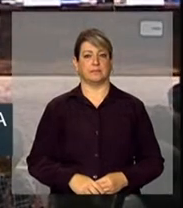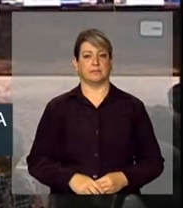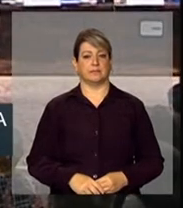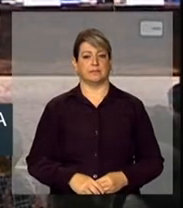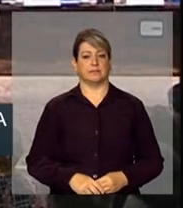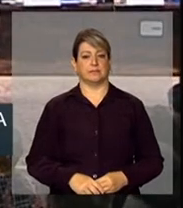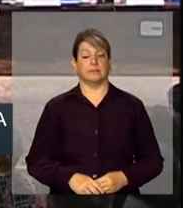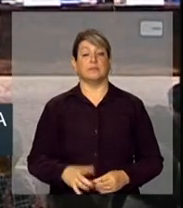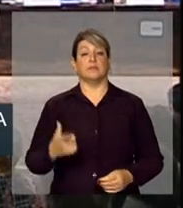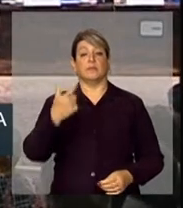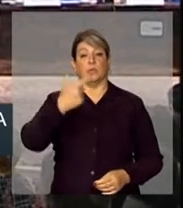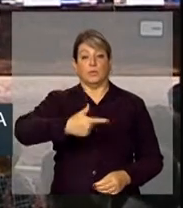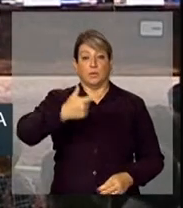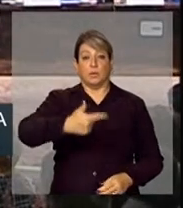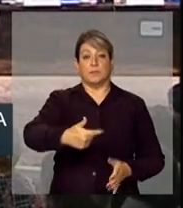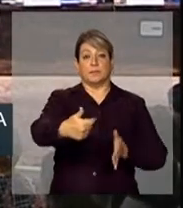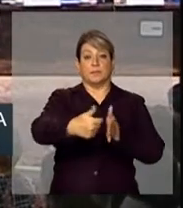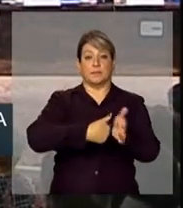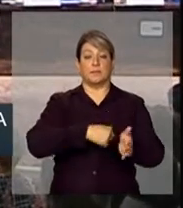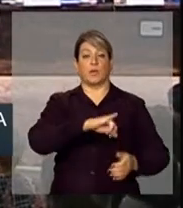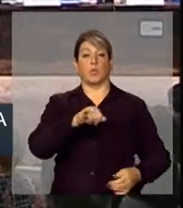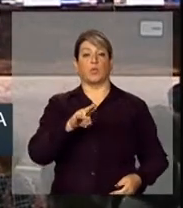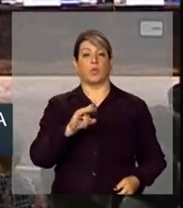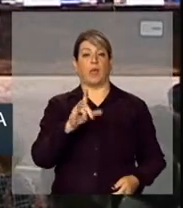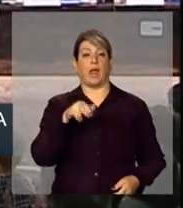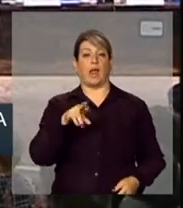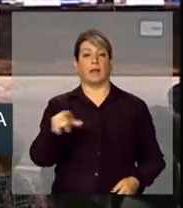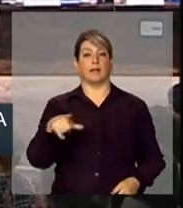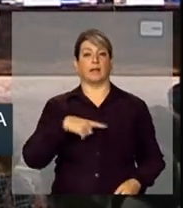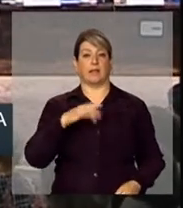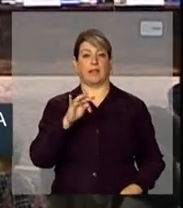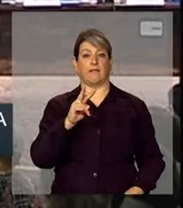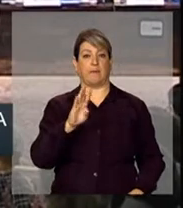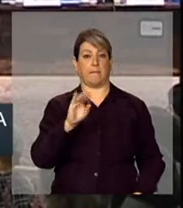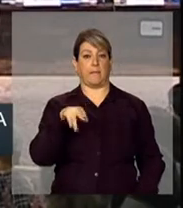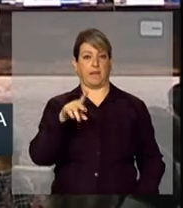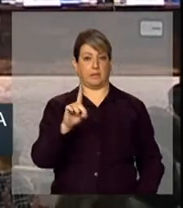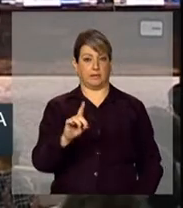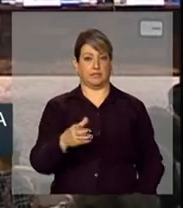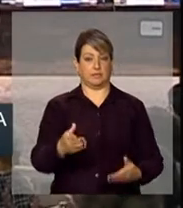A segunda pergunta, Juliana Cury, TV Bandeirantes.